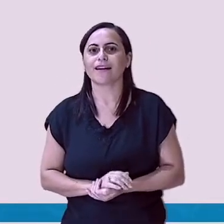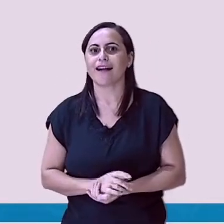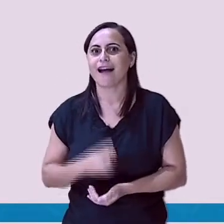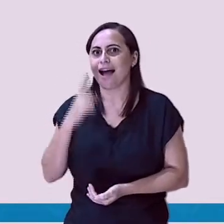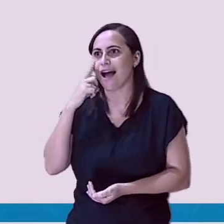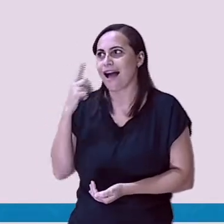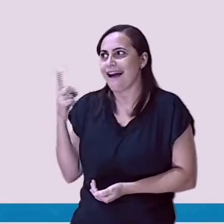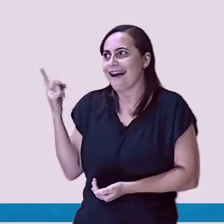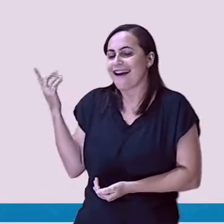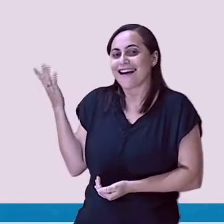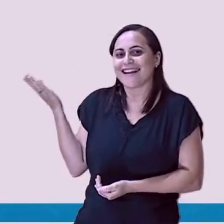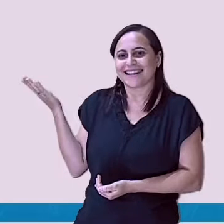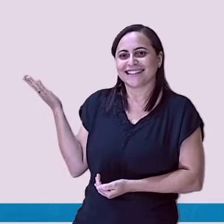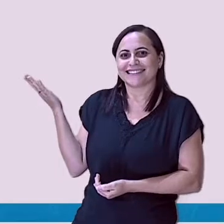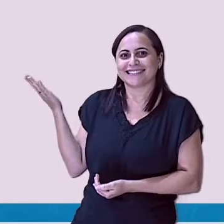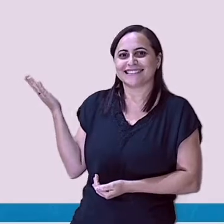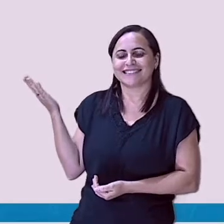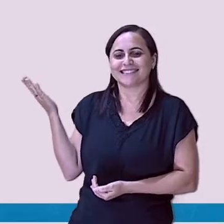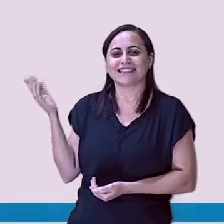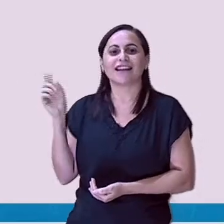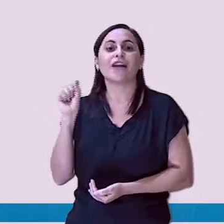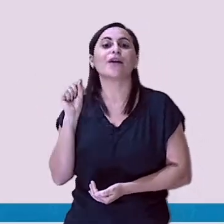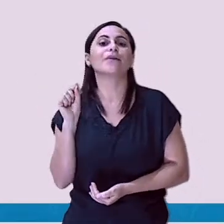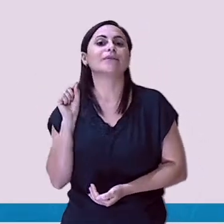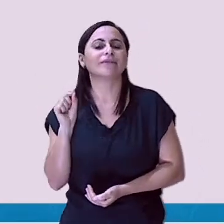Olha! E esta?